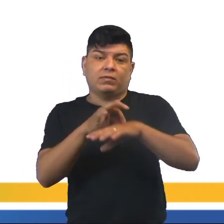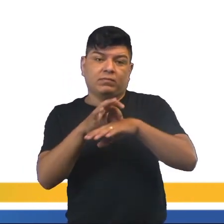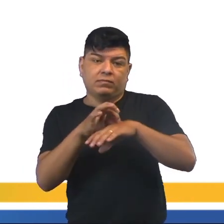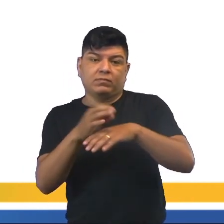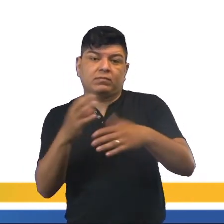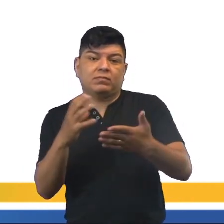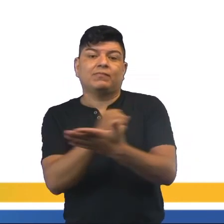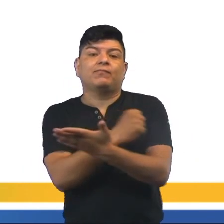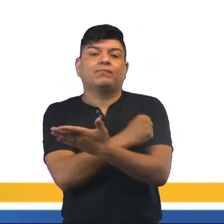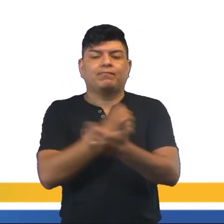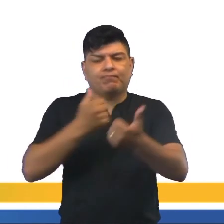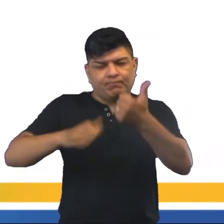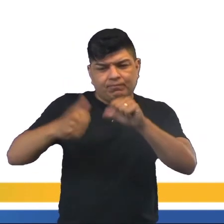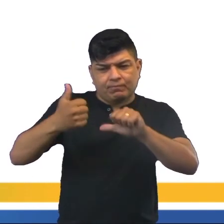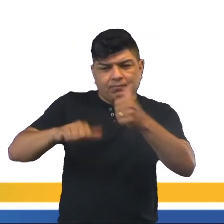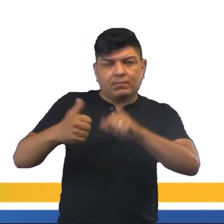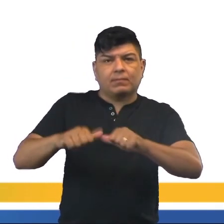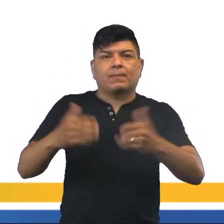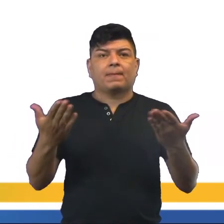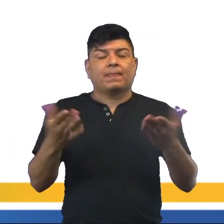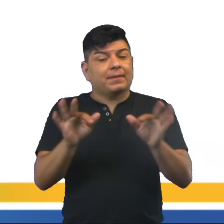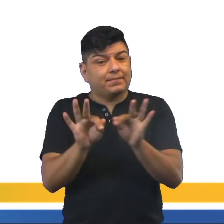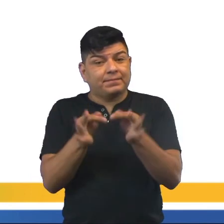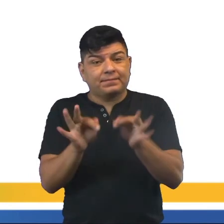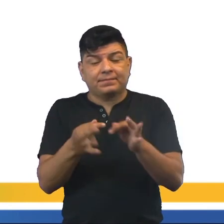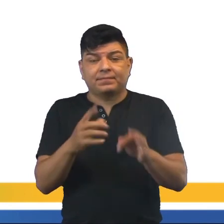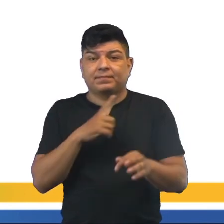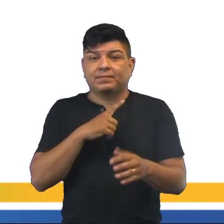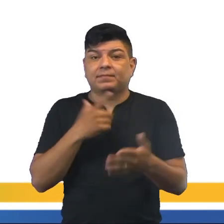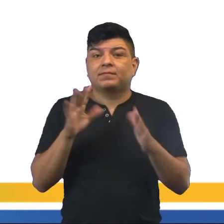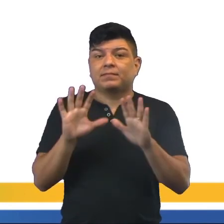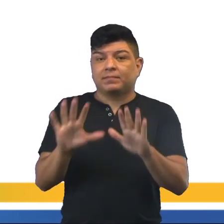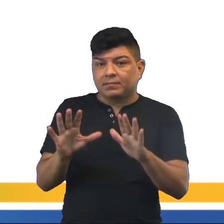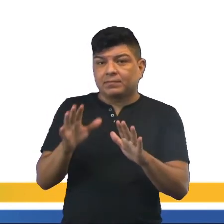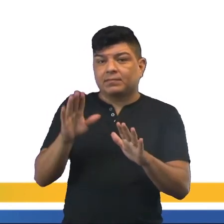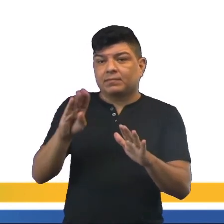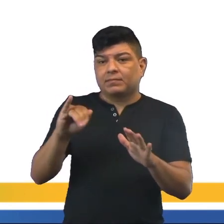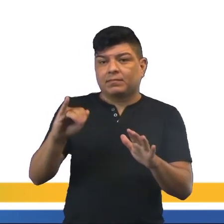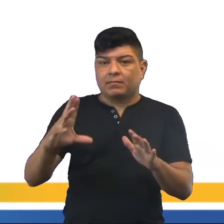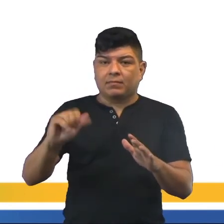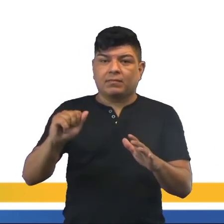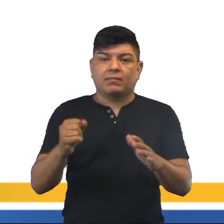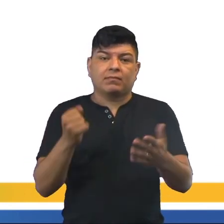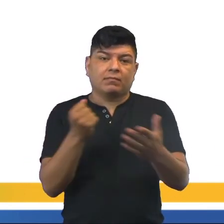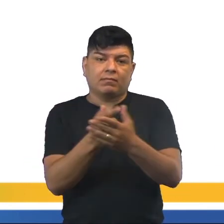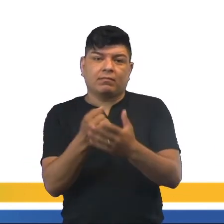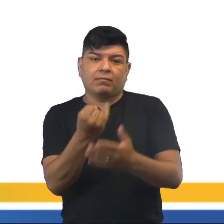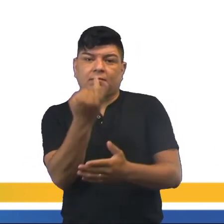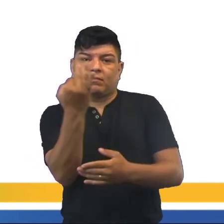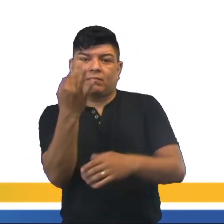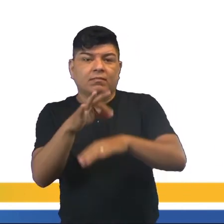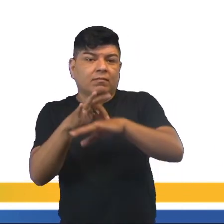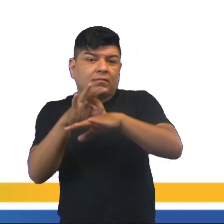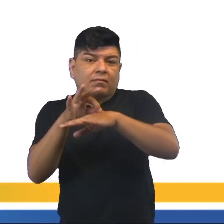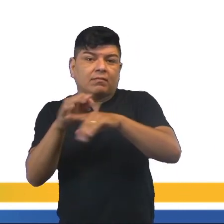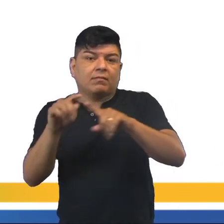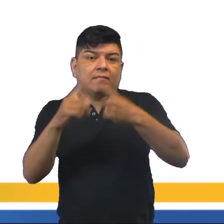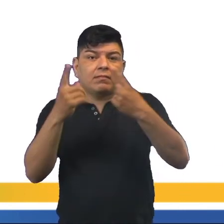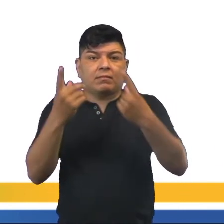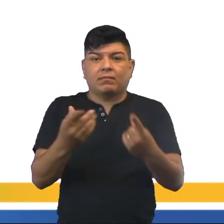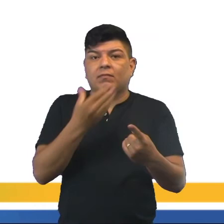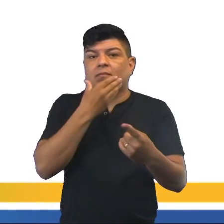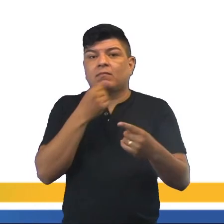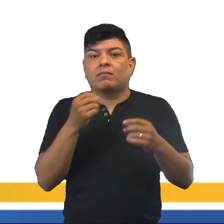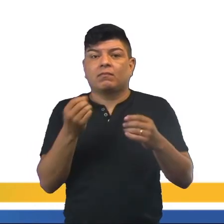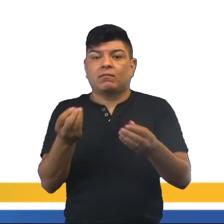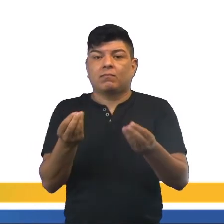Vamos aqui analisar. Bem simples, Temos um problema em que Bianca foi comprar uma quantidade de carne, mas a princípio o